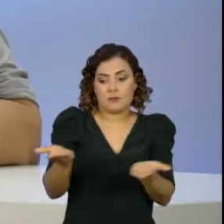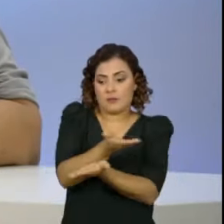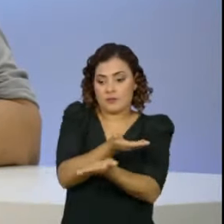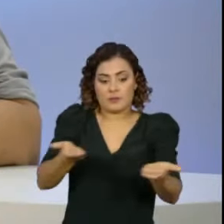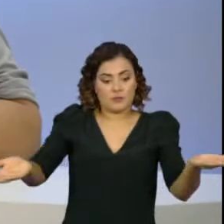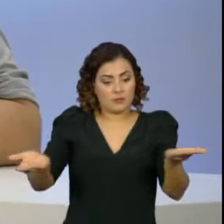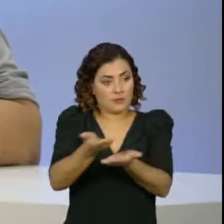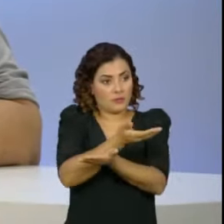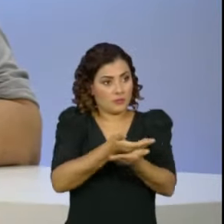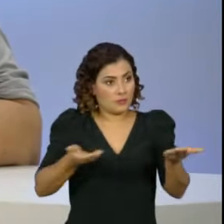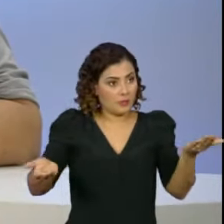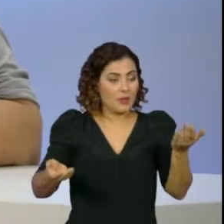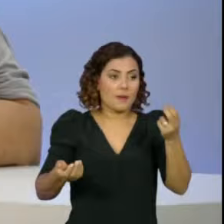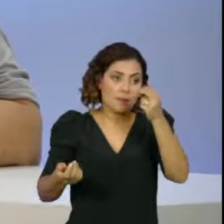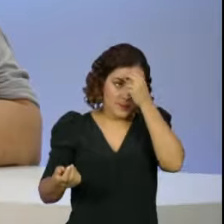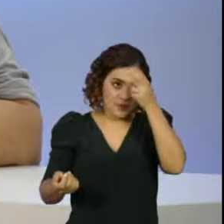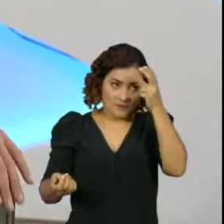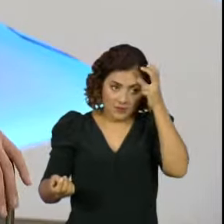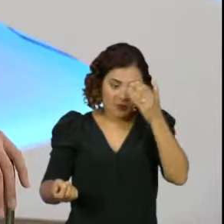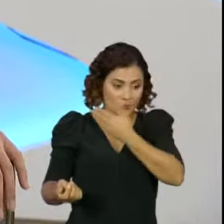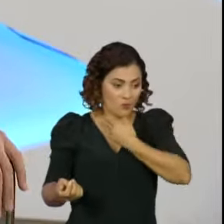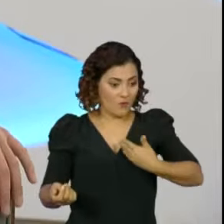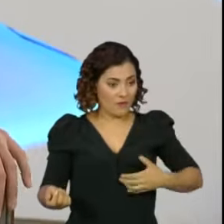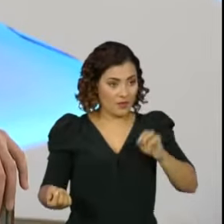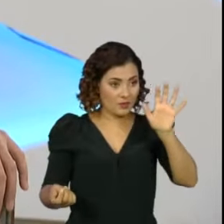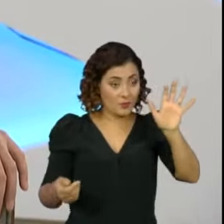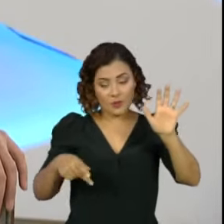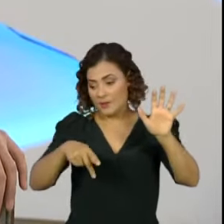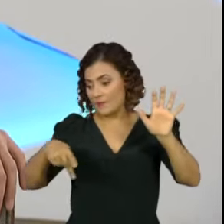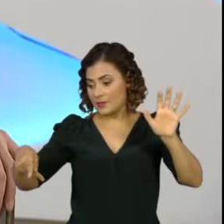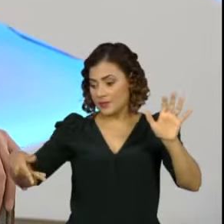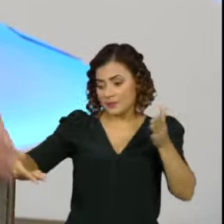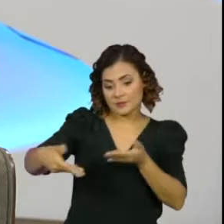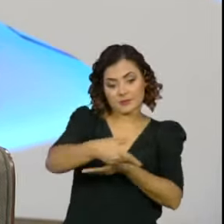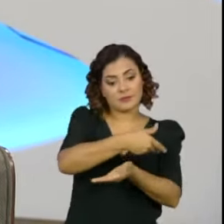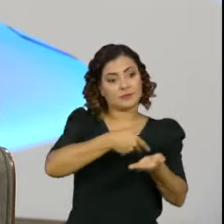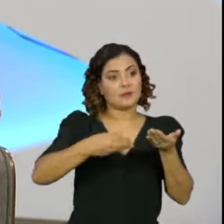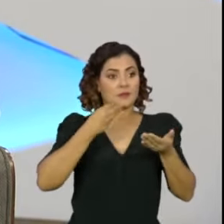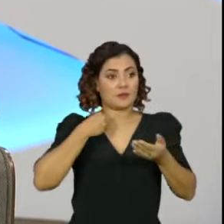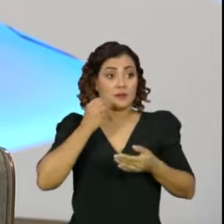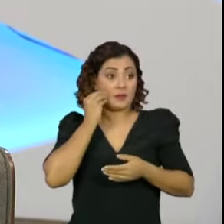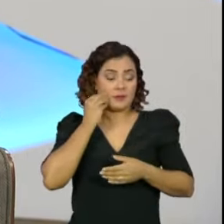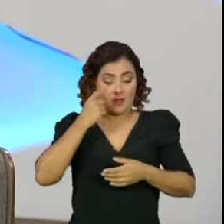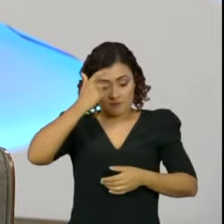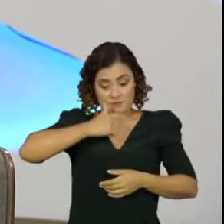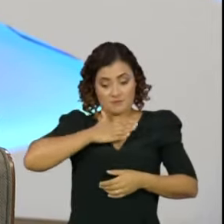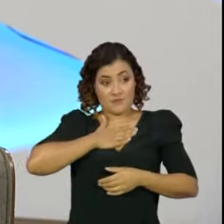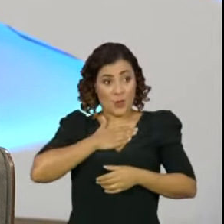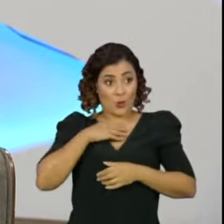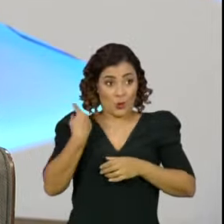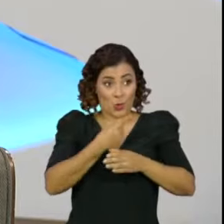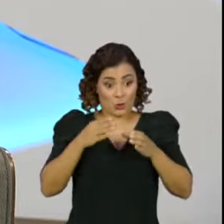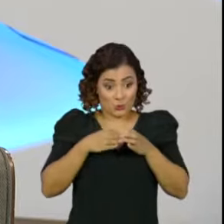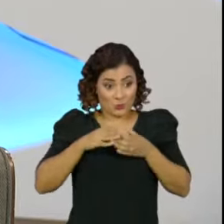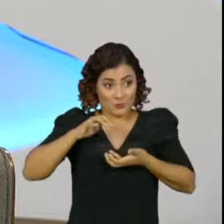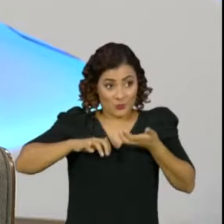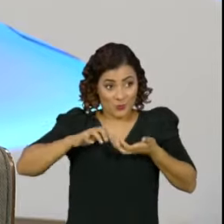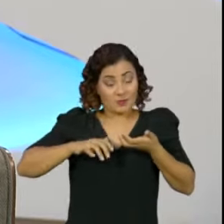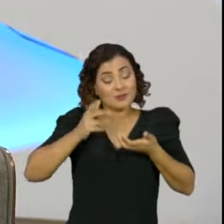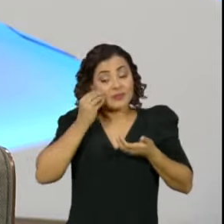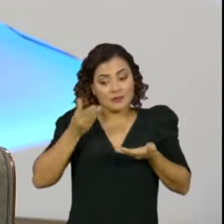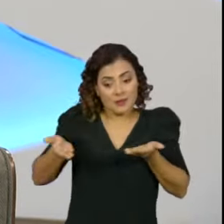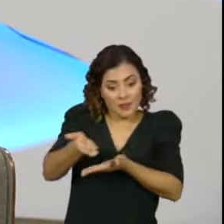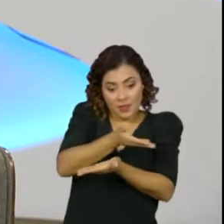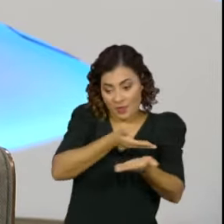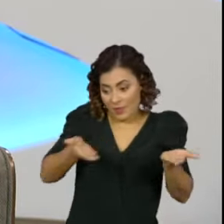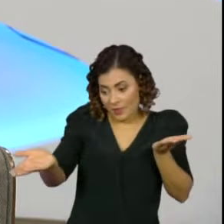ser construída entre prefeitos, governadores, com a presidência da República. Acho que esse, sim, é o nosso papel. O